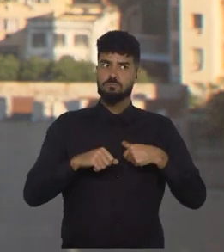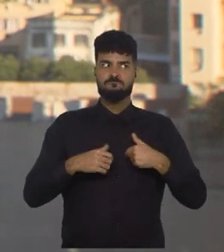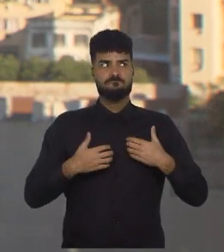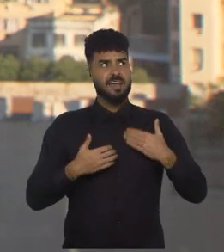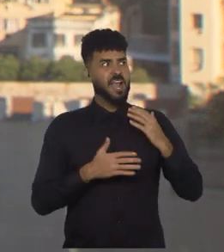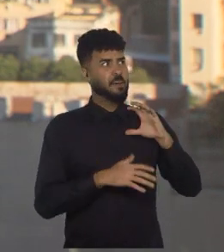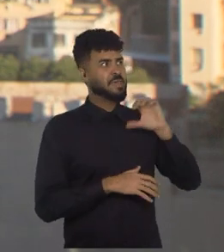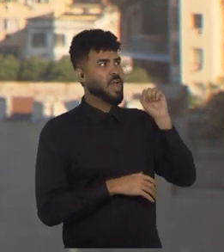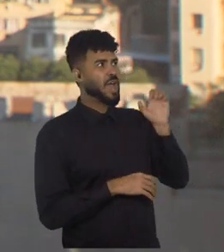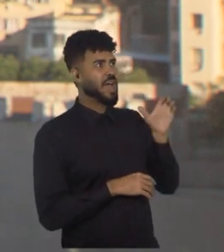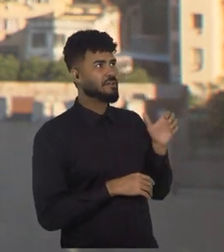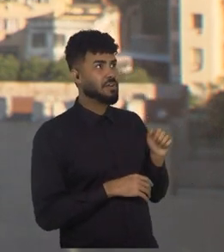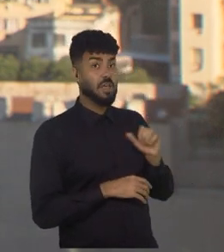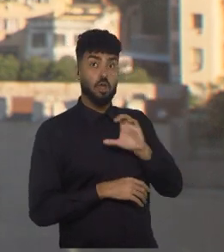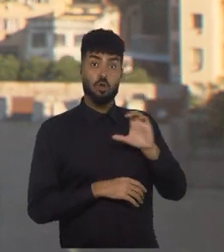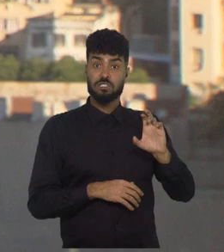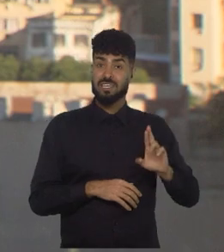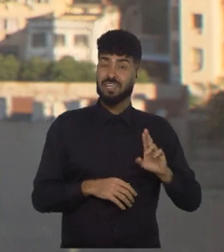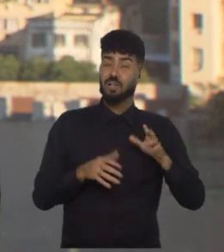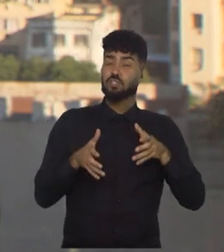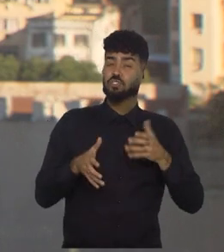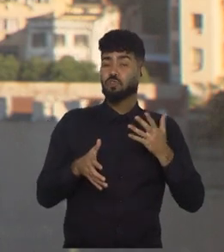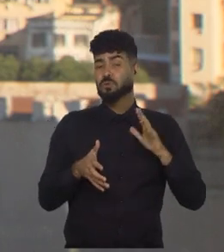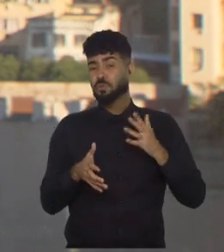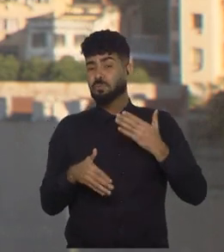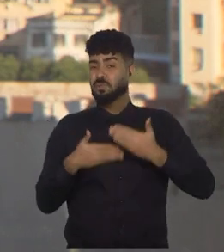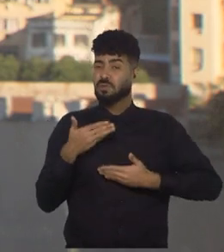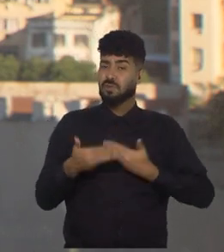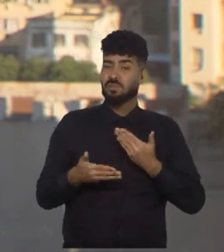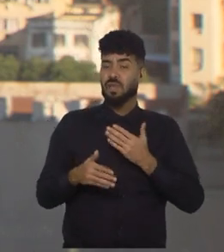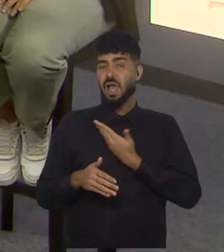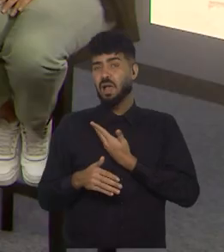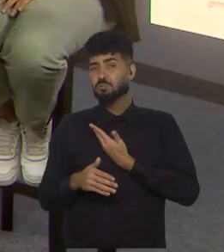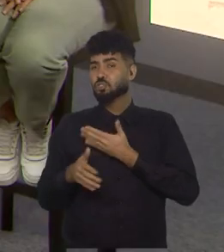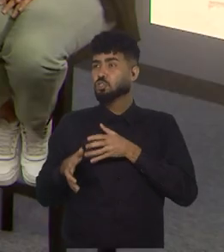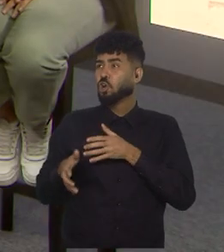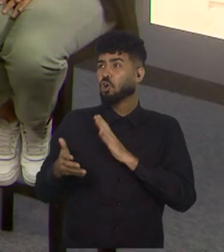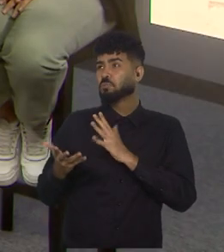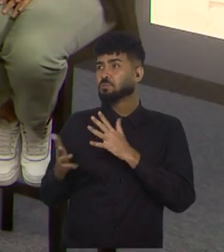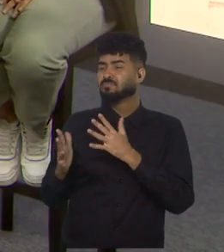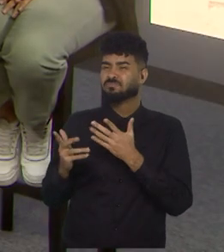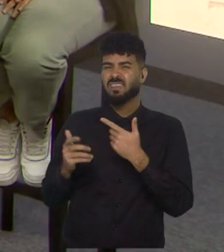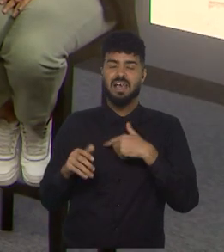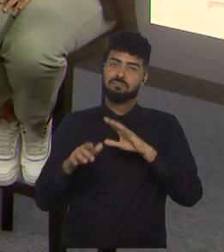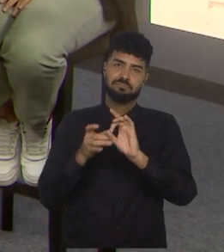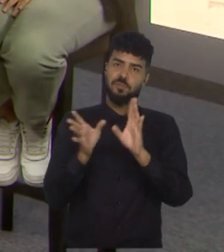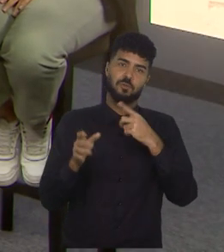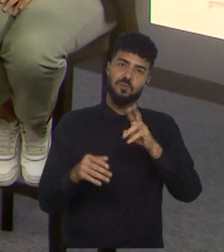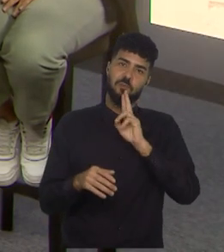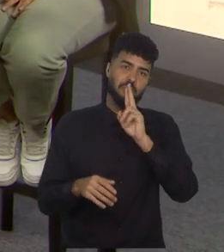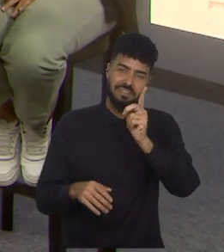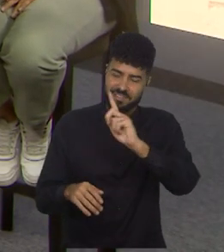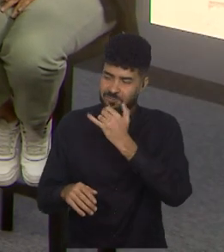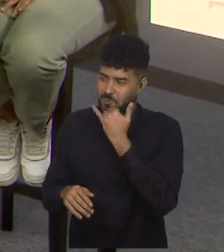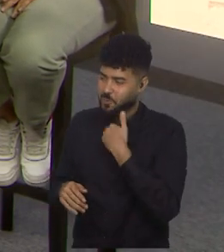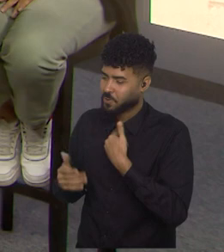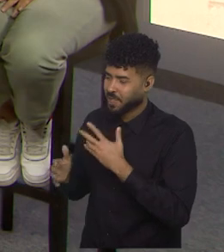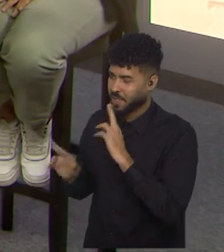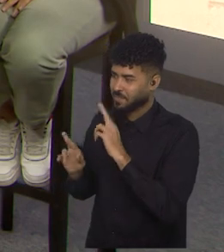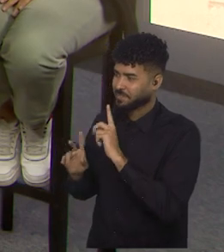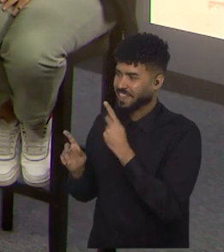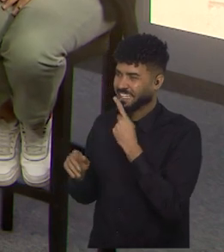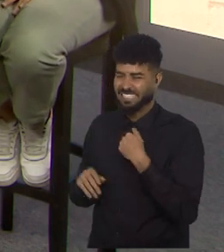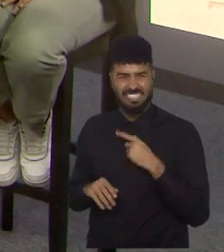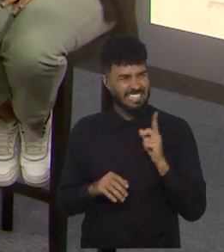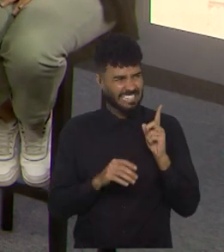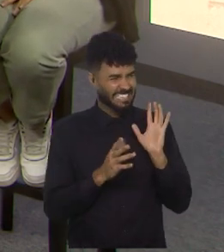de título, a Costa Rica vem de uns confrontos mais ou menos, um ano de todos mais ou menos, eu vou deixar em aberto, essa que é... Não, o